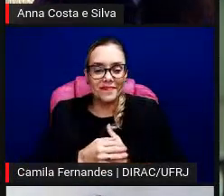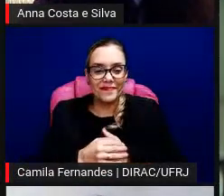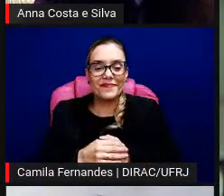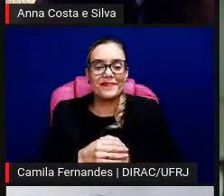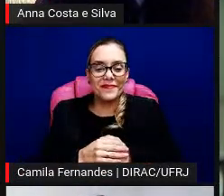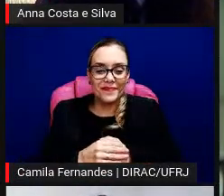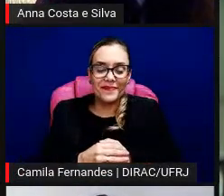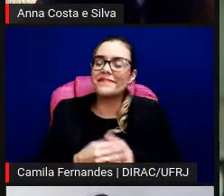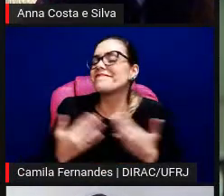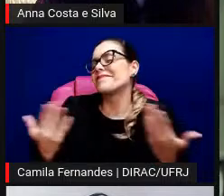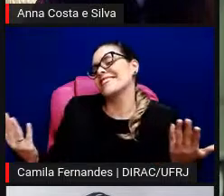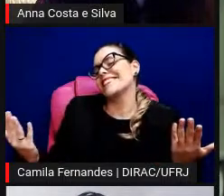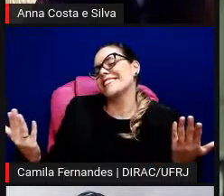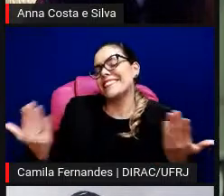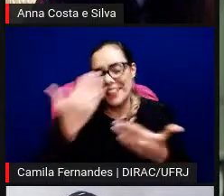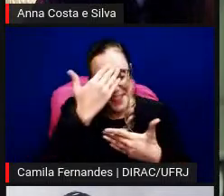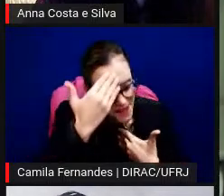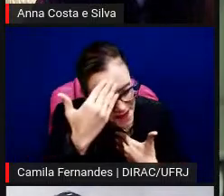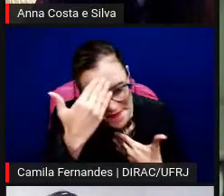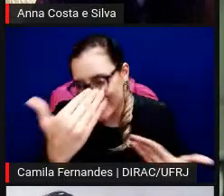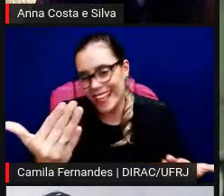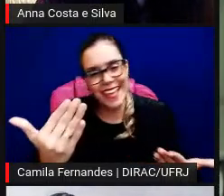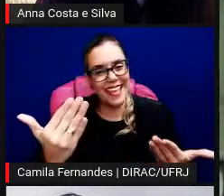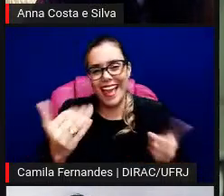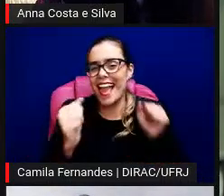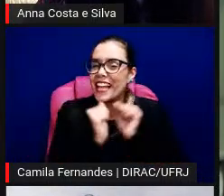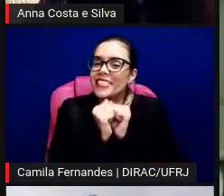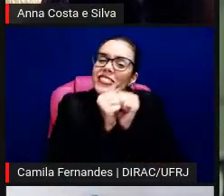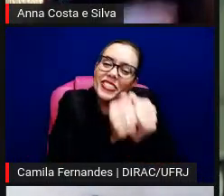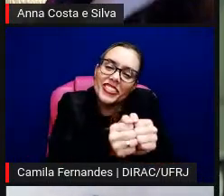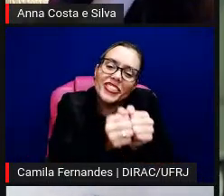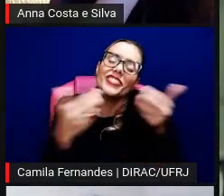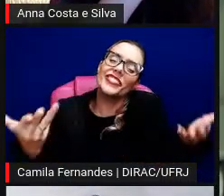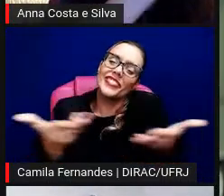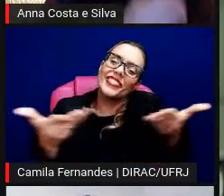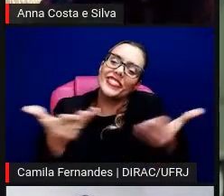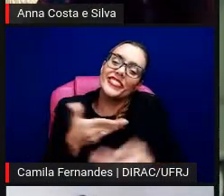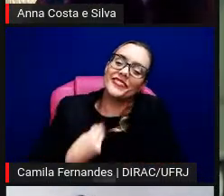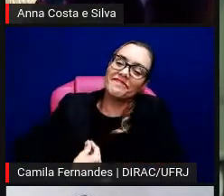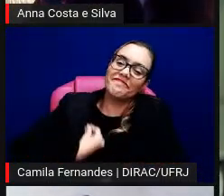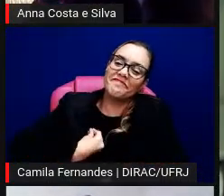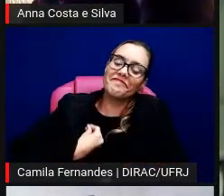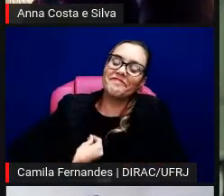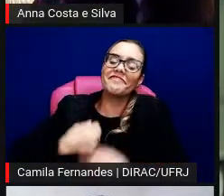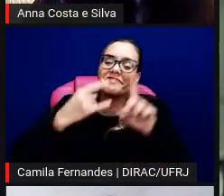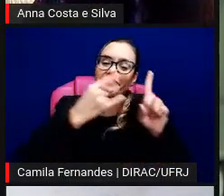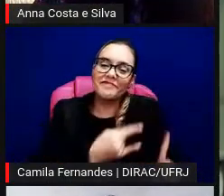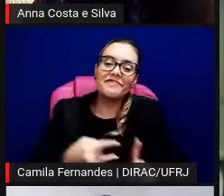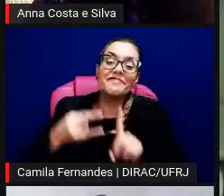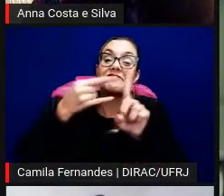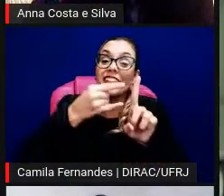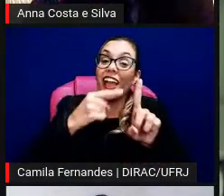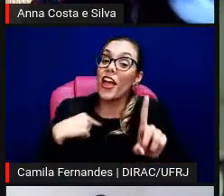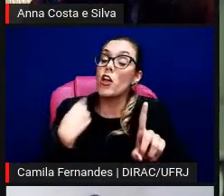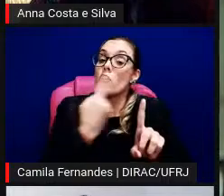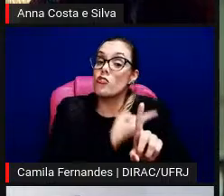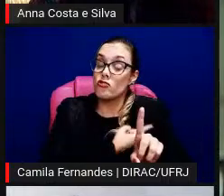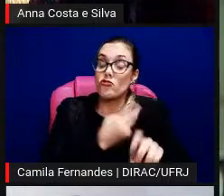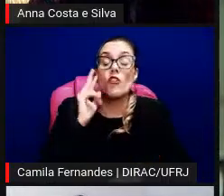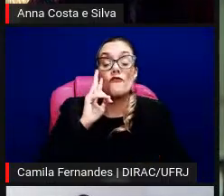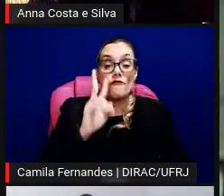Obrigada você pela companhia, eu acho que é extremamente necessário essas relações que a gente vai